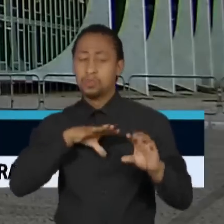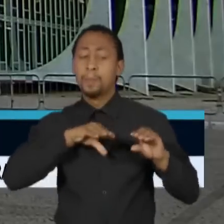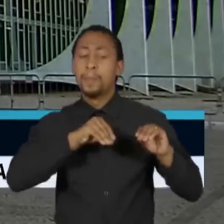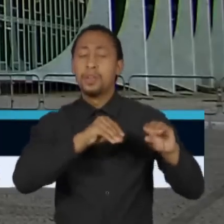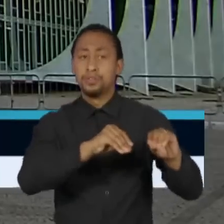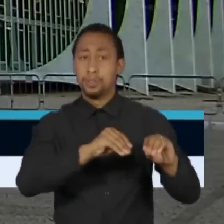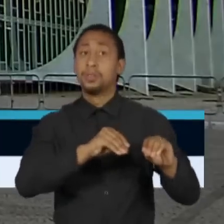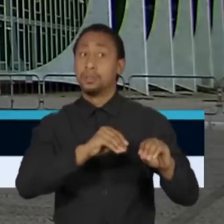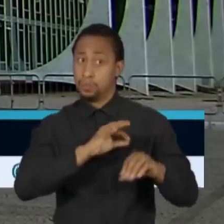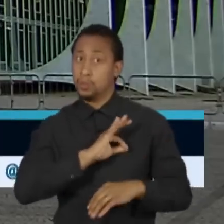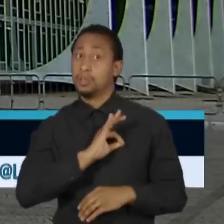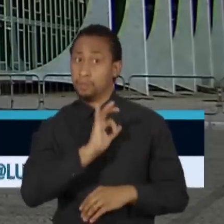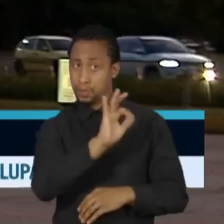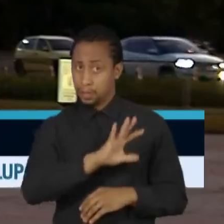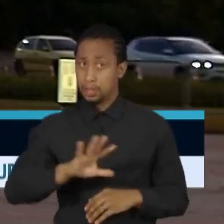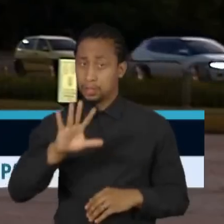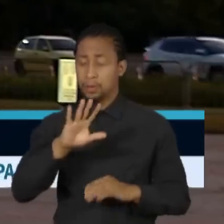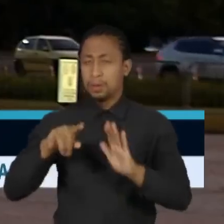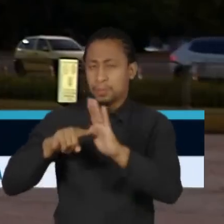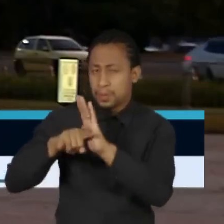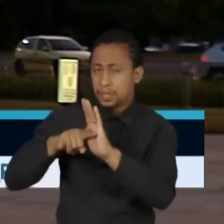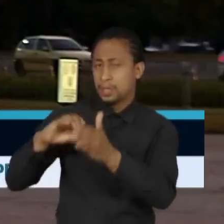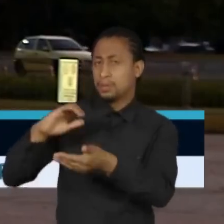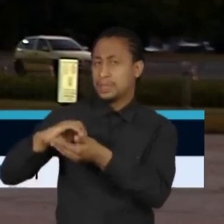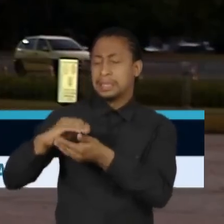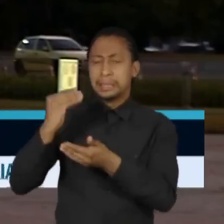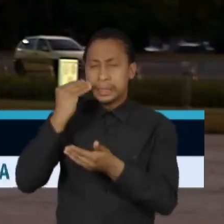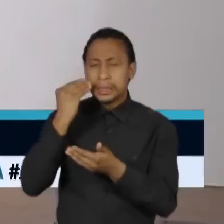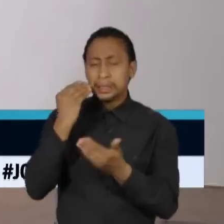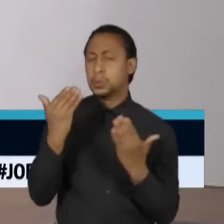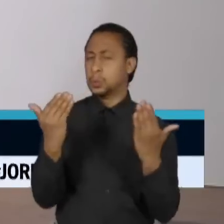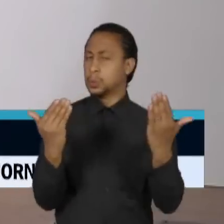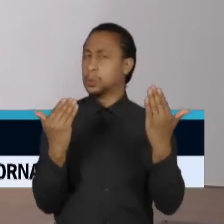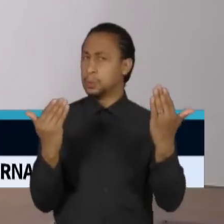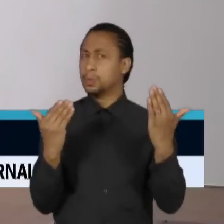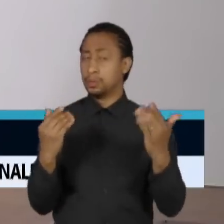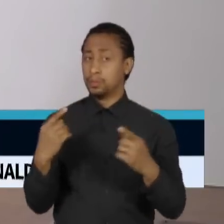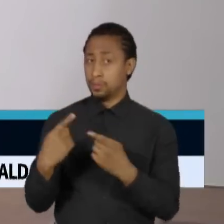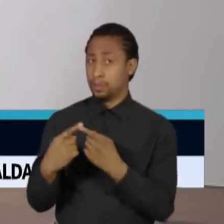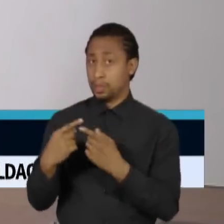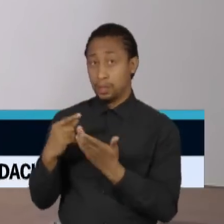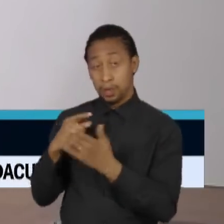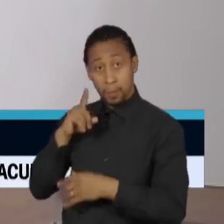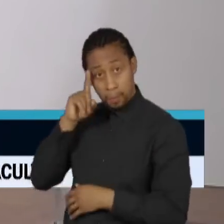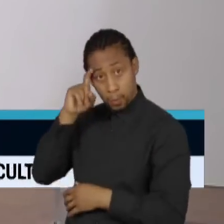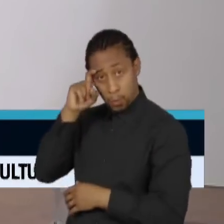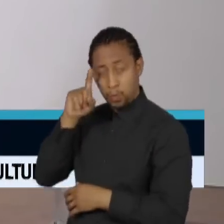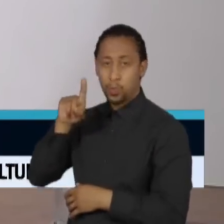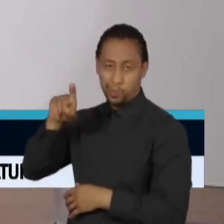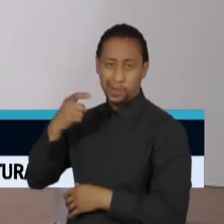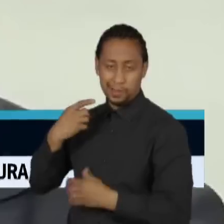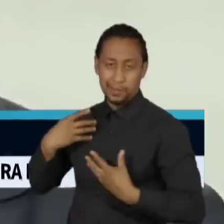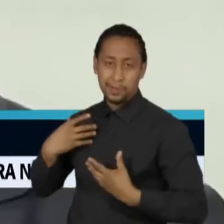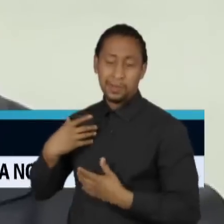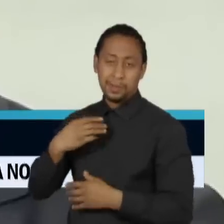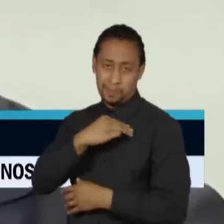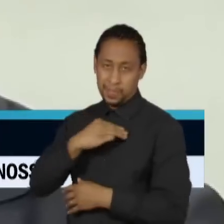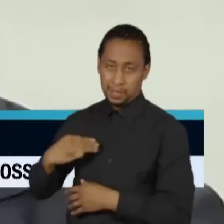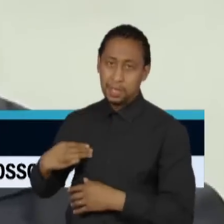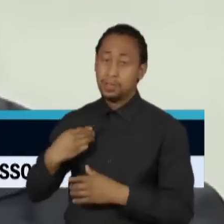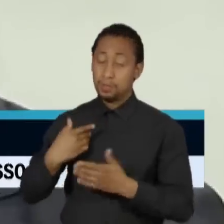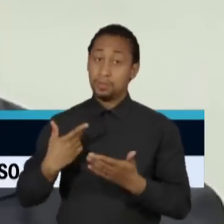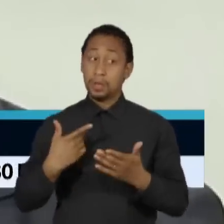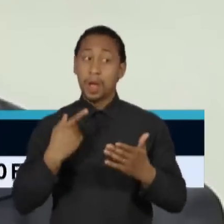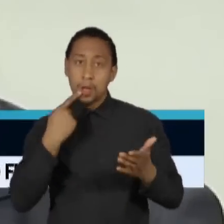Inquérito no STF investiga a suspeita com base em denúncias do ex-ministro Sérgio Moro, que deixou a pasta depois